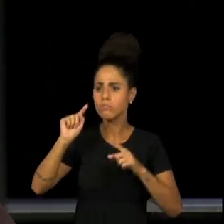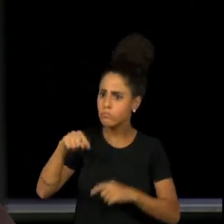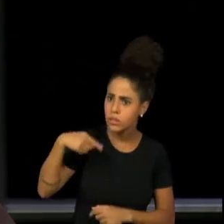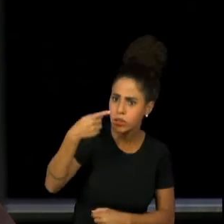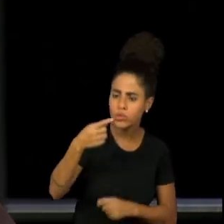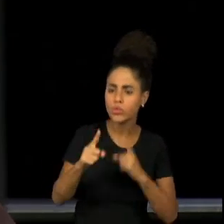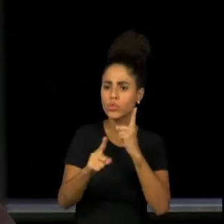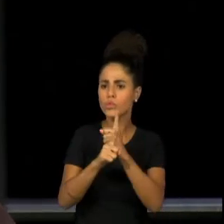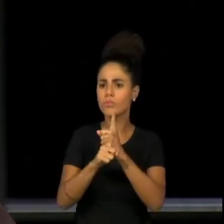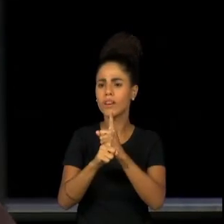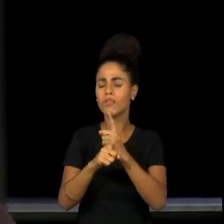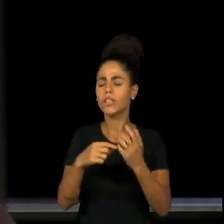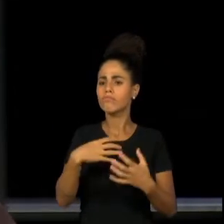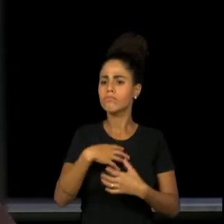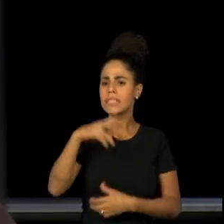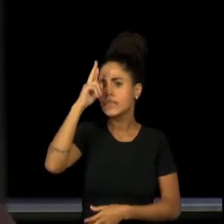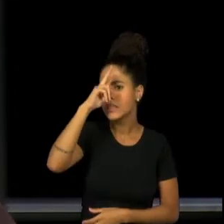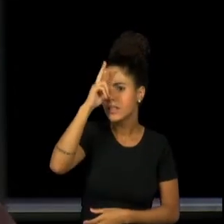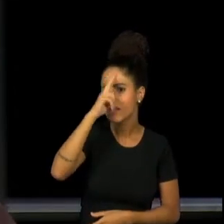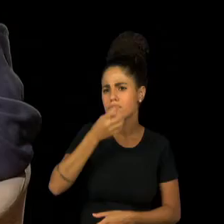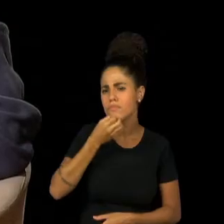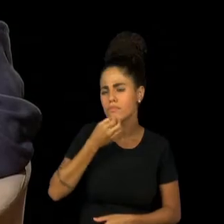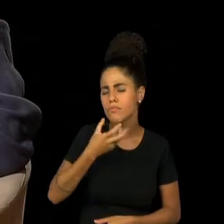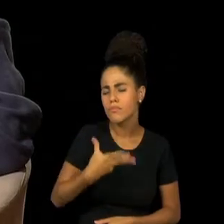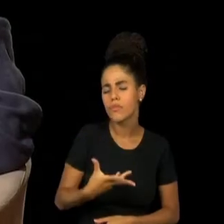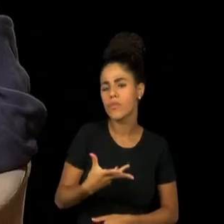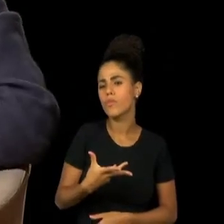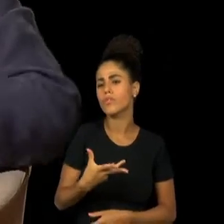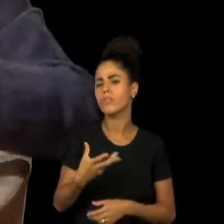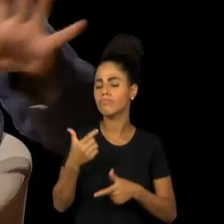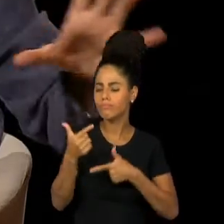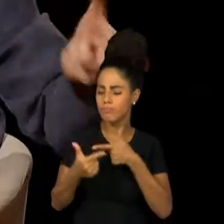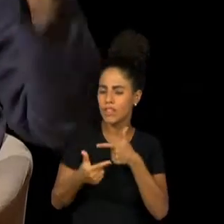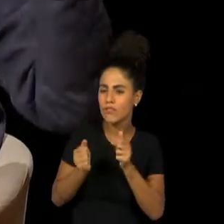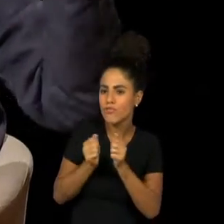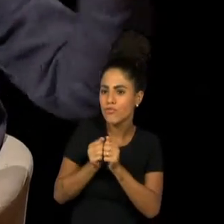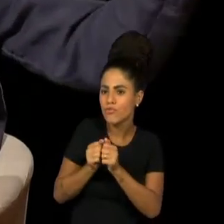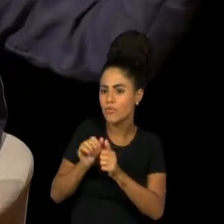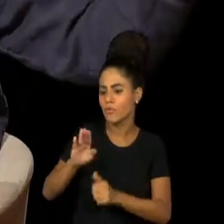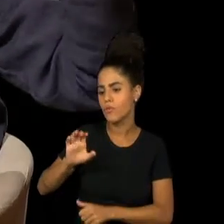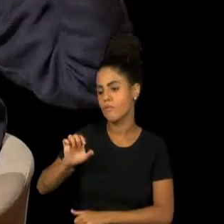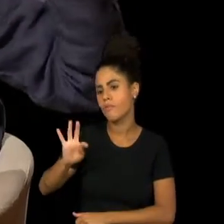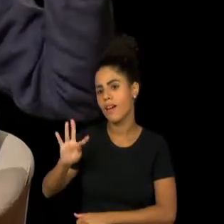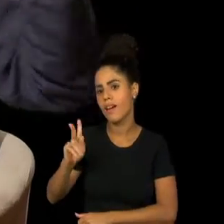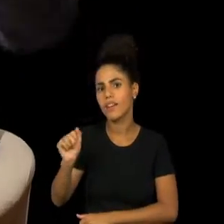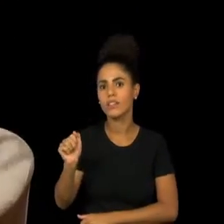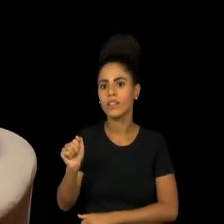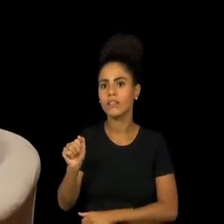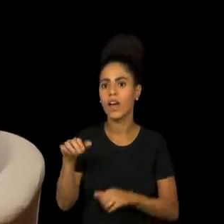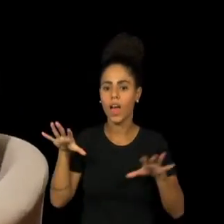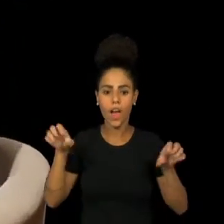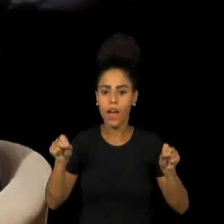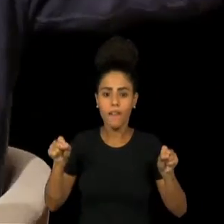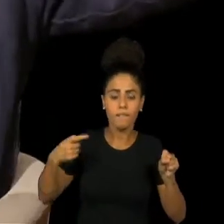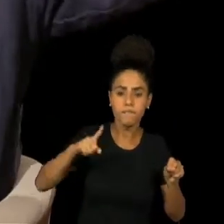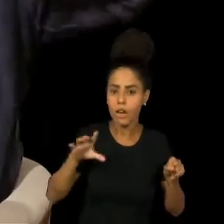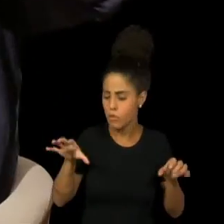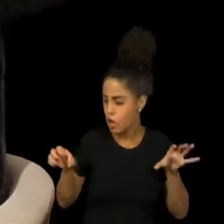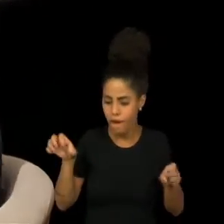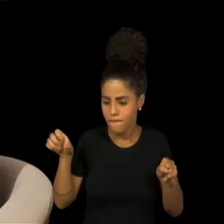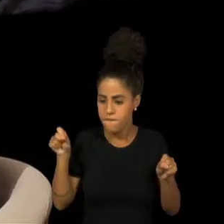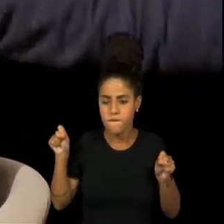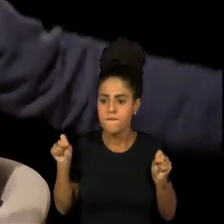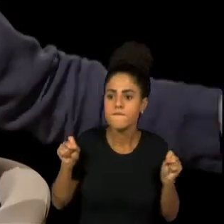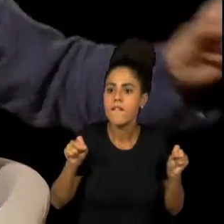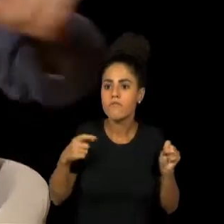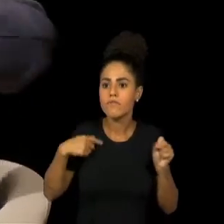muito fortes, assim. Estar na coxinha com a Bete é ótimo, porque é como se a gente pegasse na mão, assim, e a gente já vai para enfrentar o